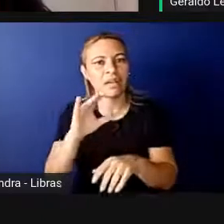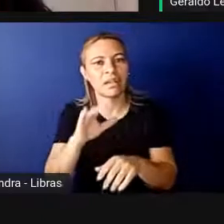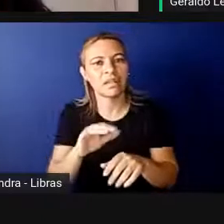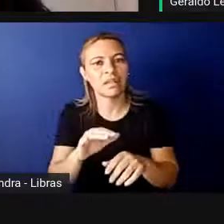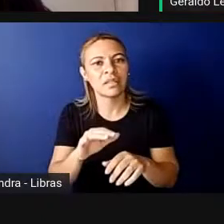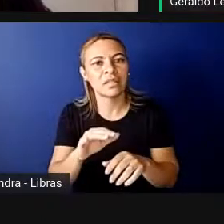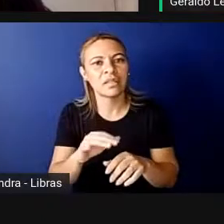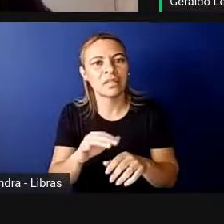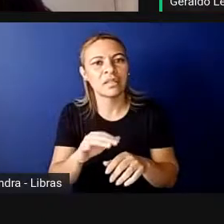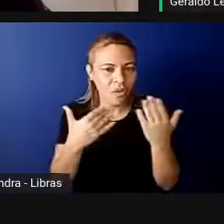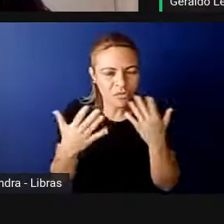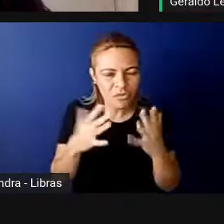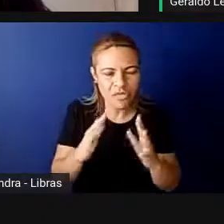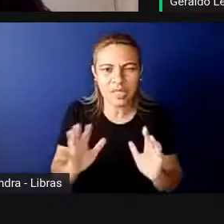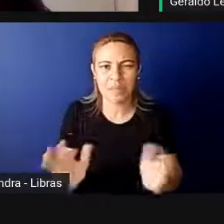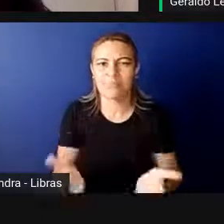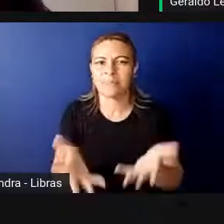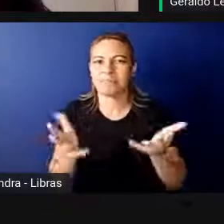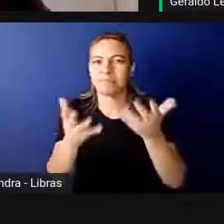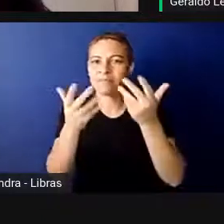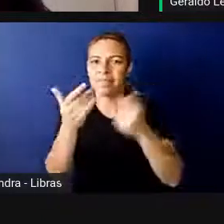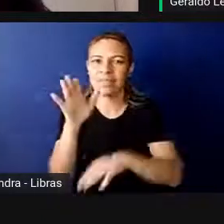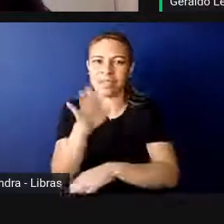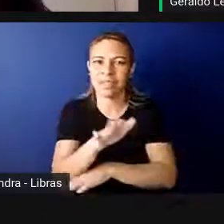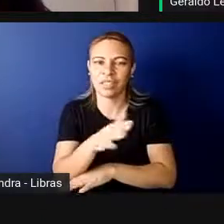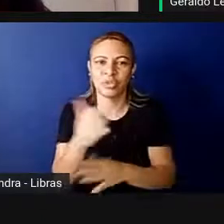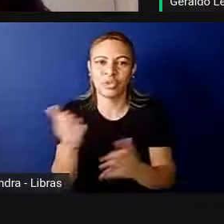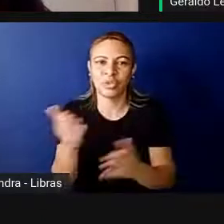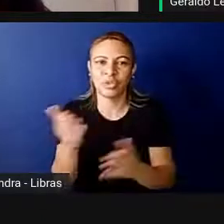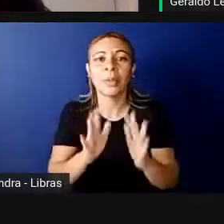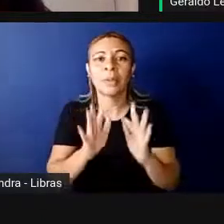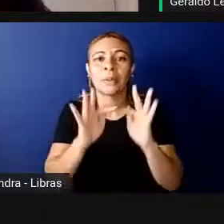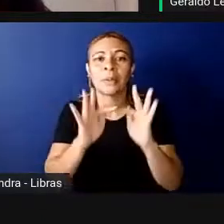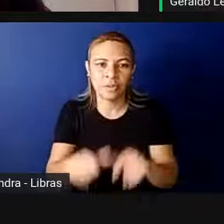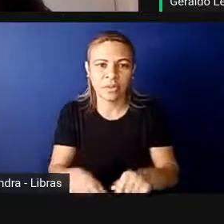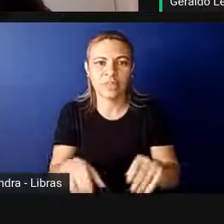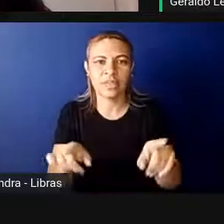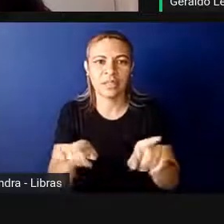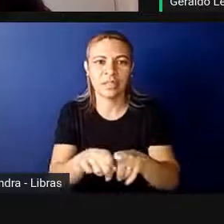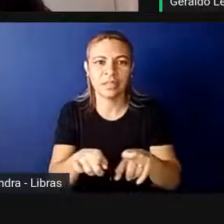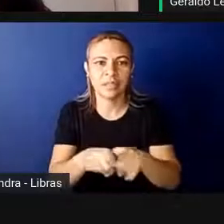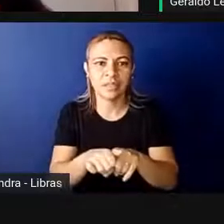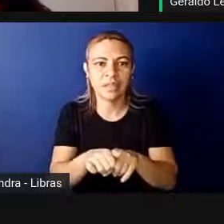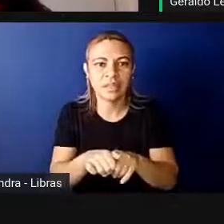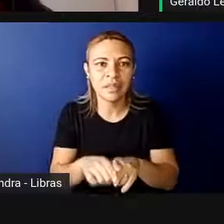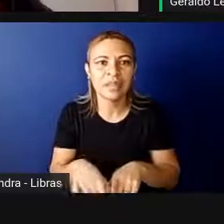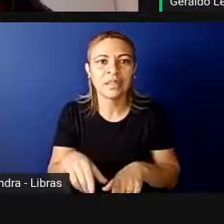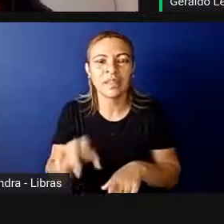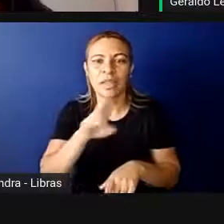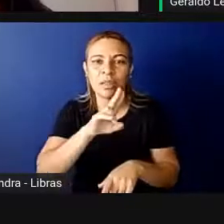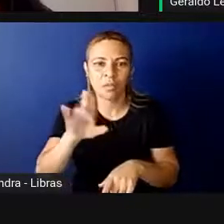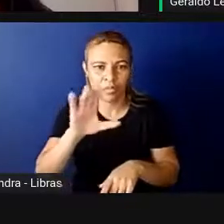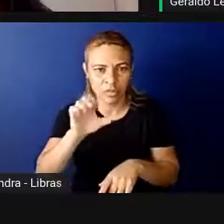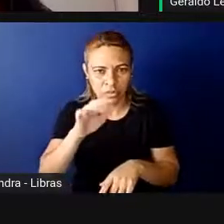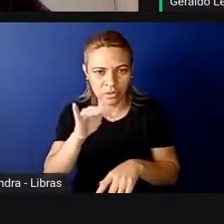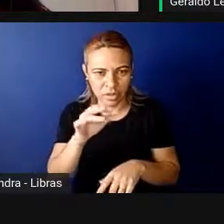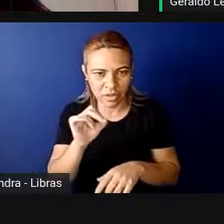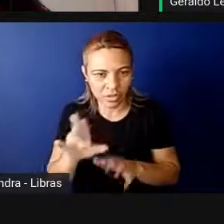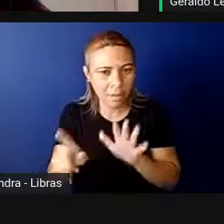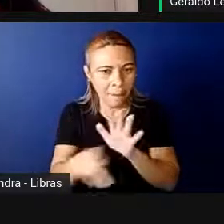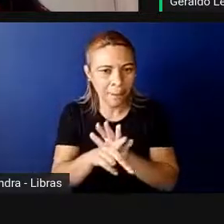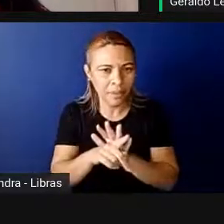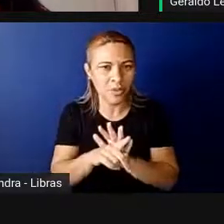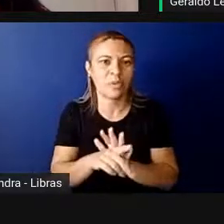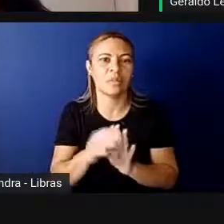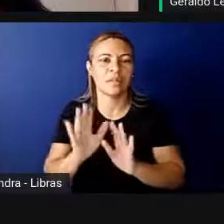conversa tão enriquecedora na tarde de hoje. E, por fim, em nome do SACOR, da Constituição Legislativa, da